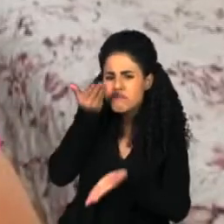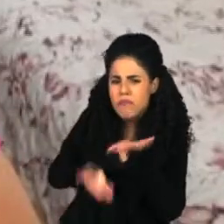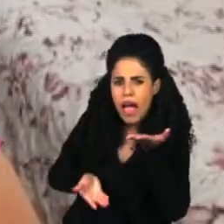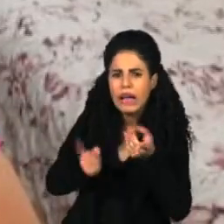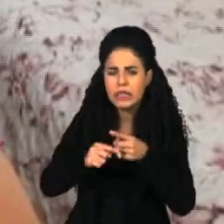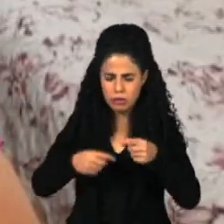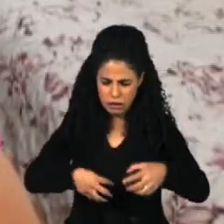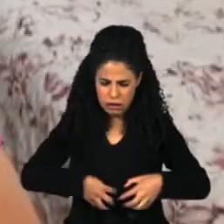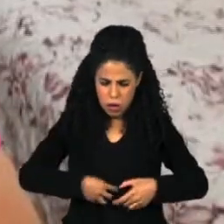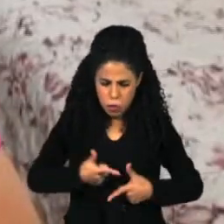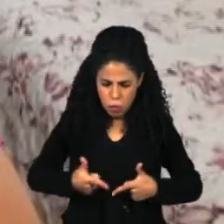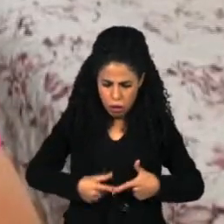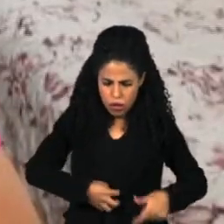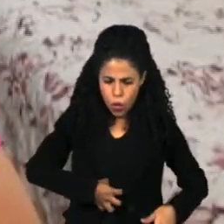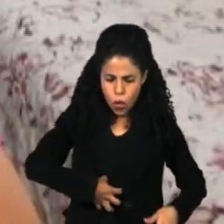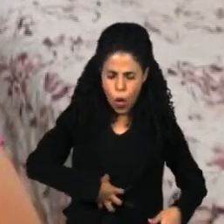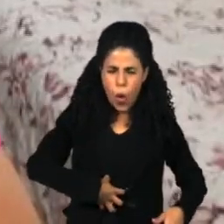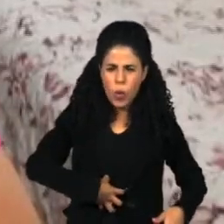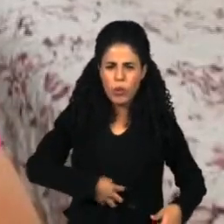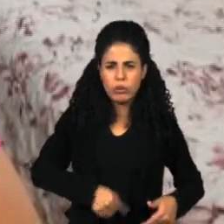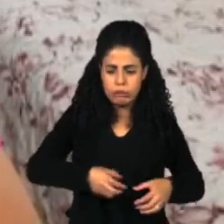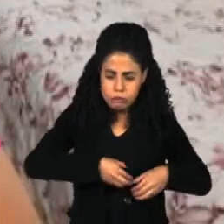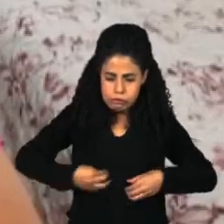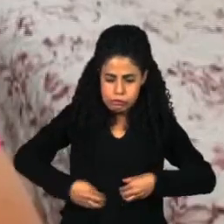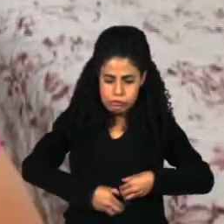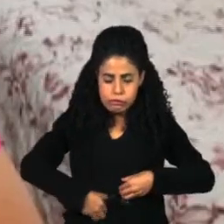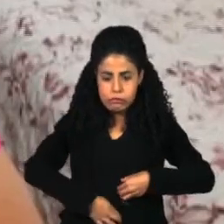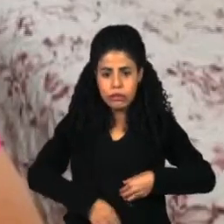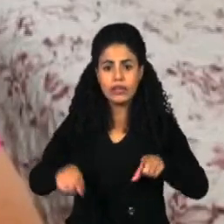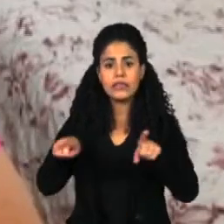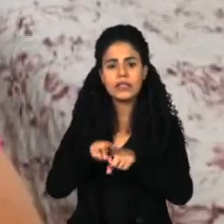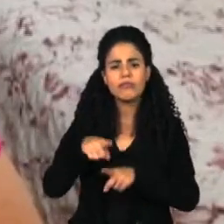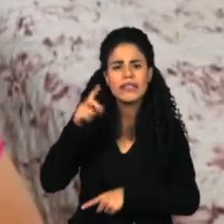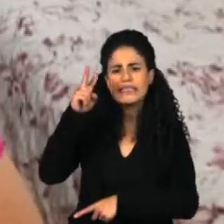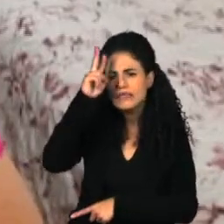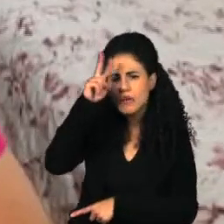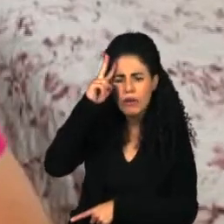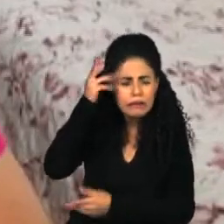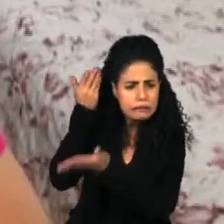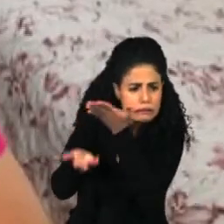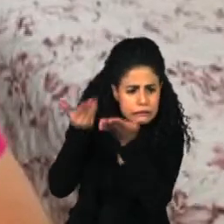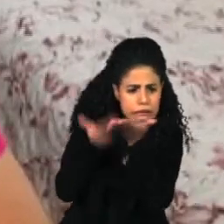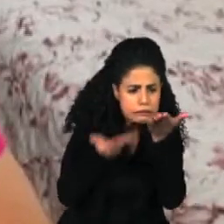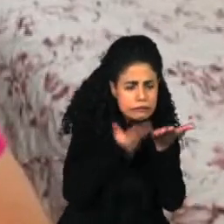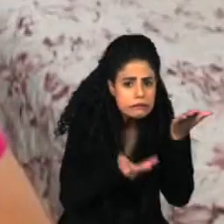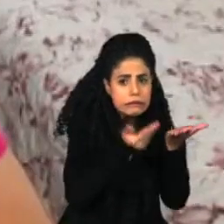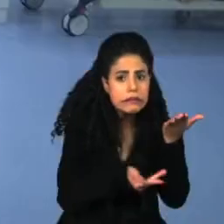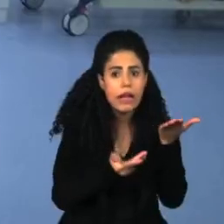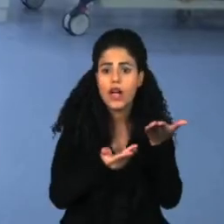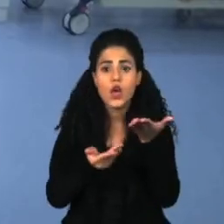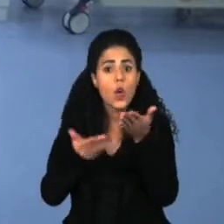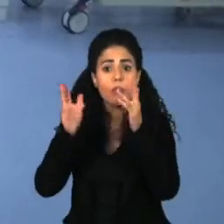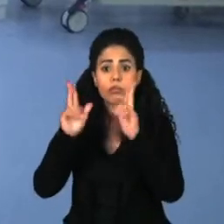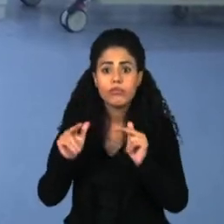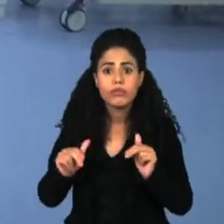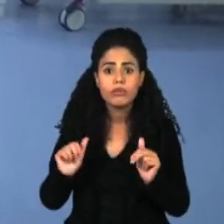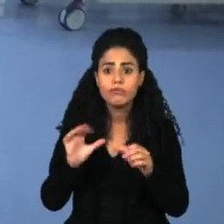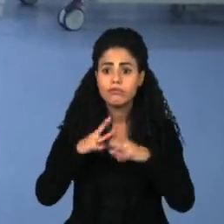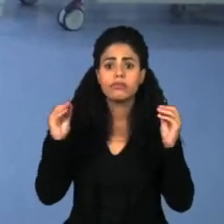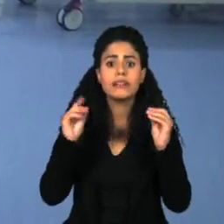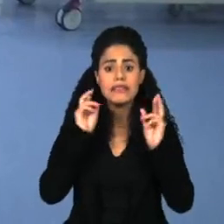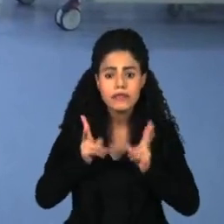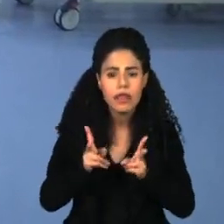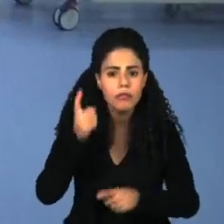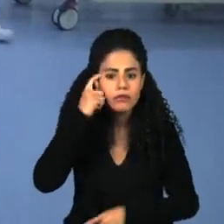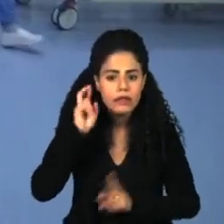gastrointestinais, perda de memória recente, muita perda de memória recente. Isso não sumiu mais. A covid-longa